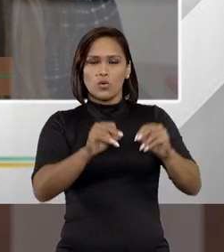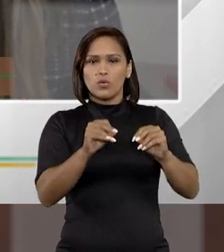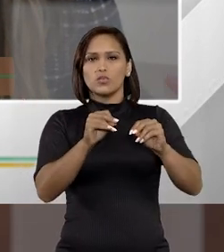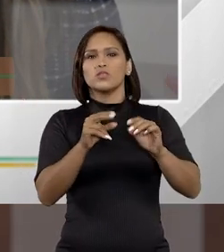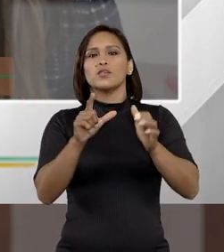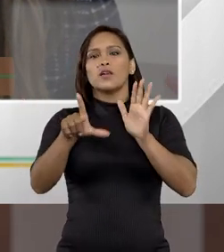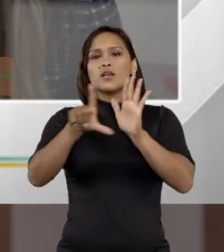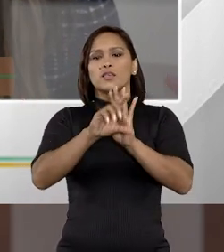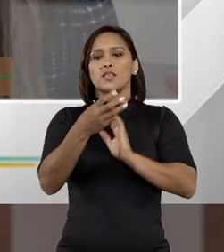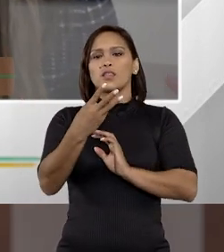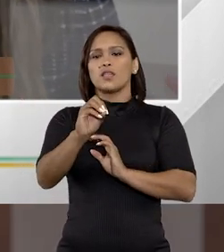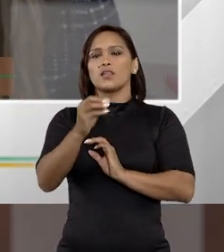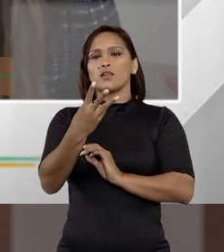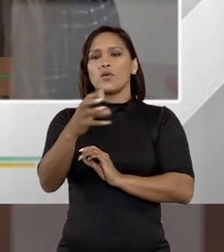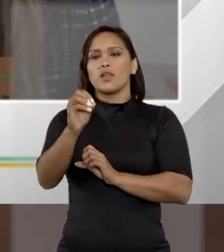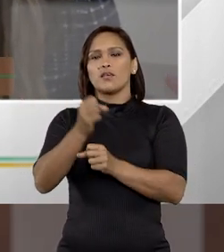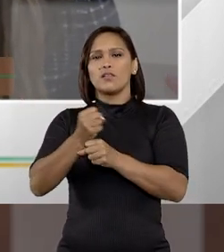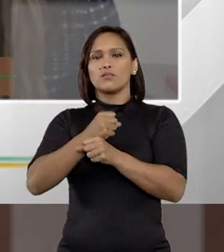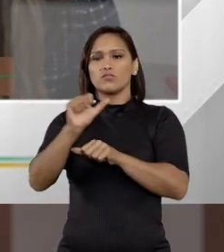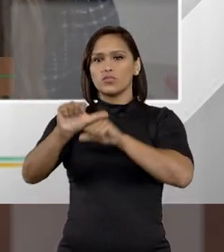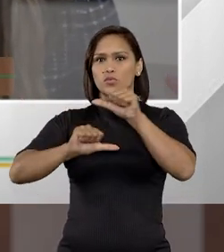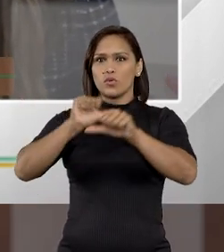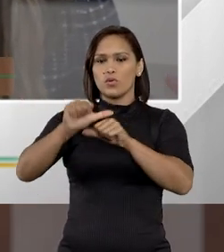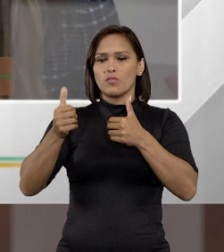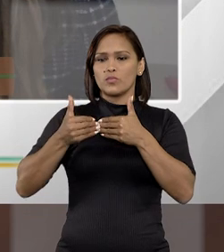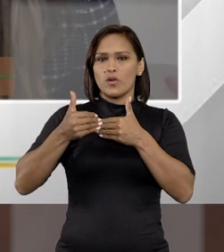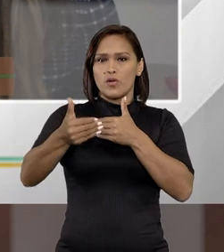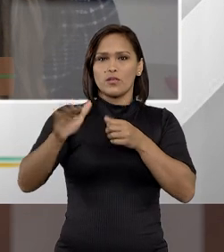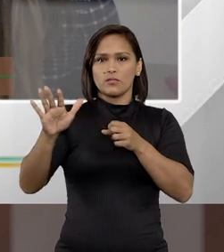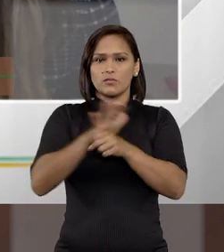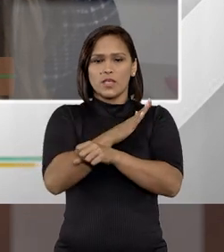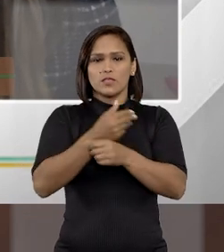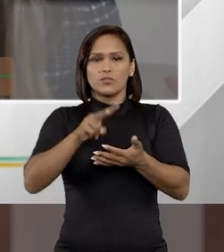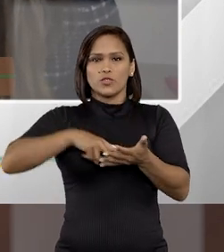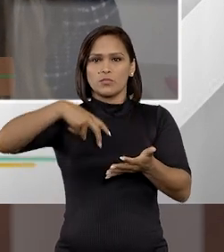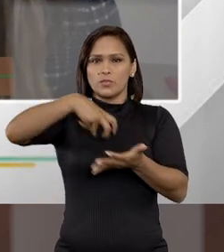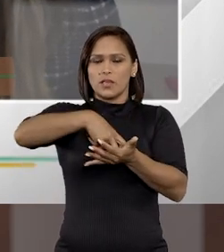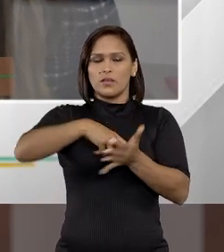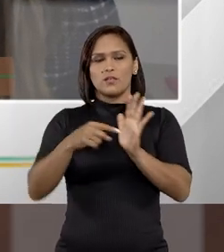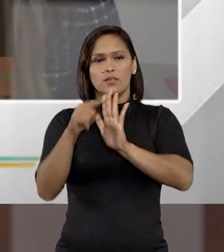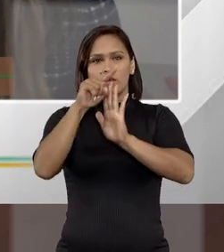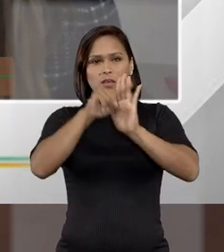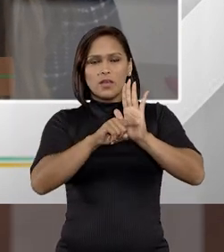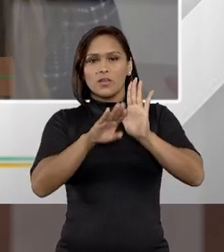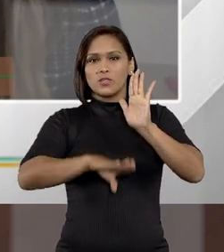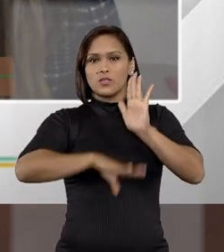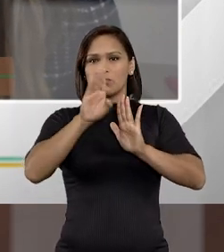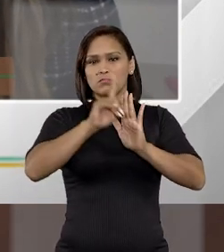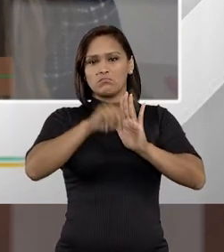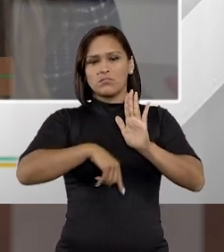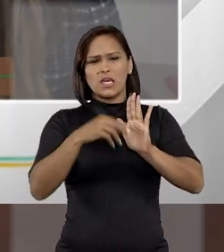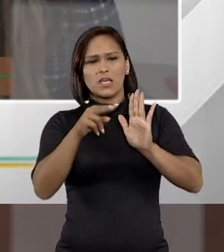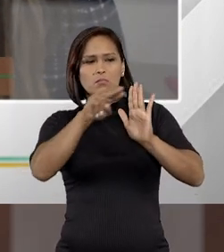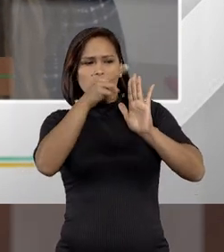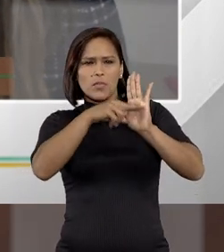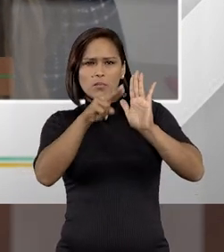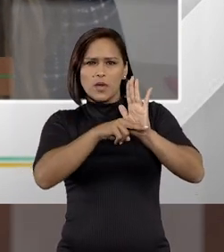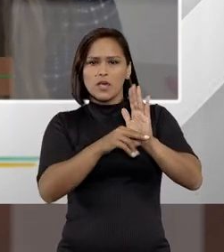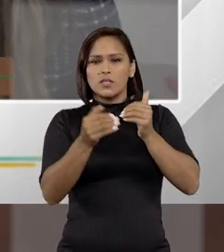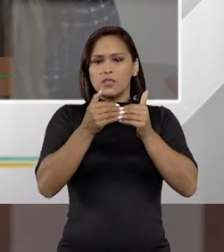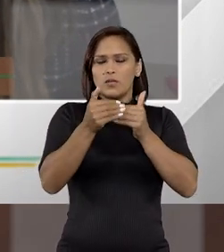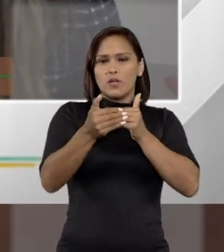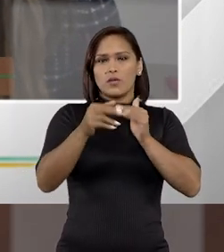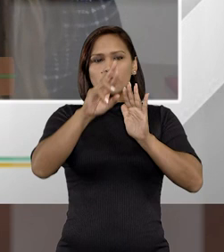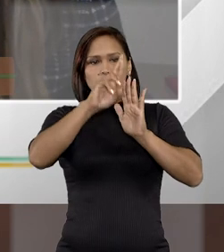como a gente viu aqui a lei aumentou de 30 para 40 anos o prazo máximo de pena, ela trouxe mais exigências em